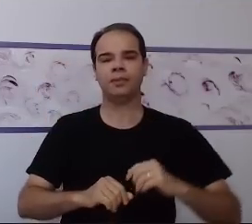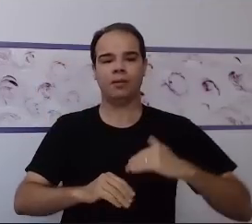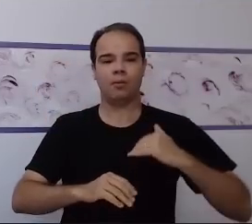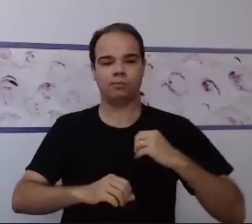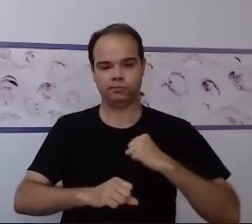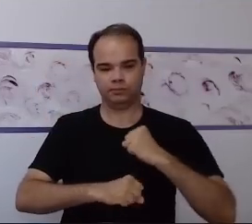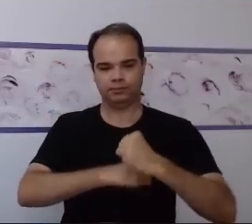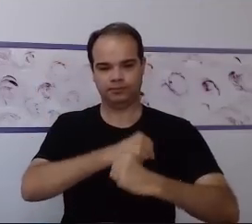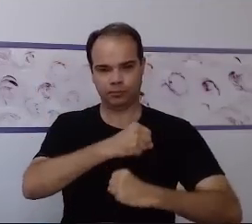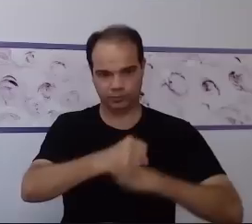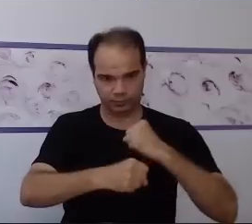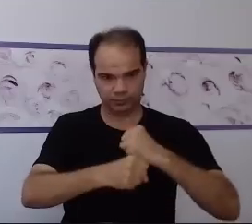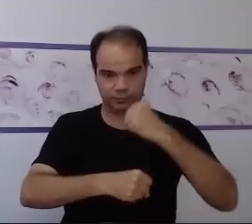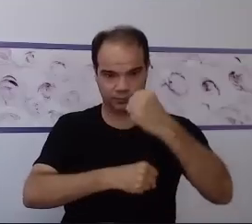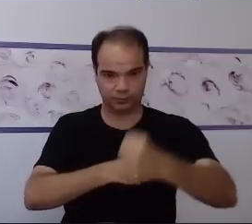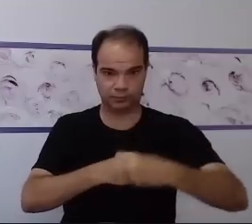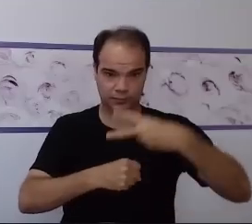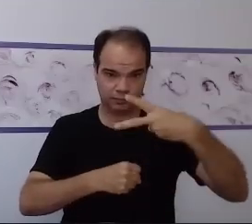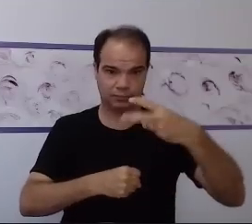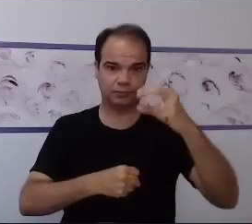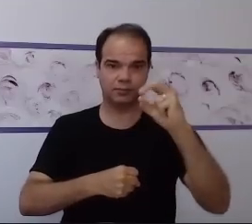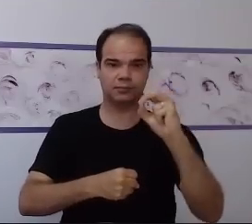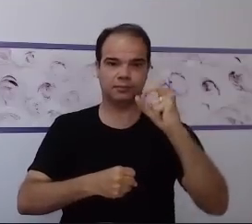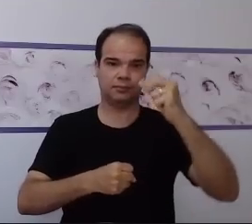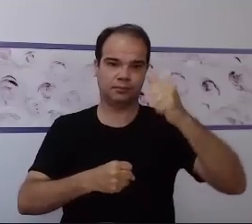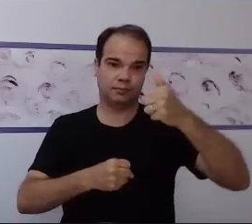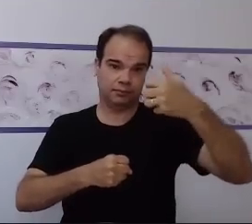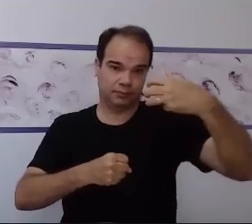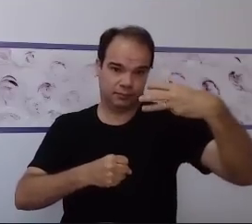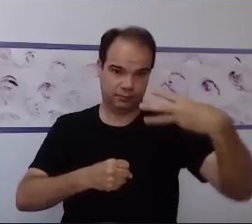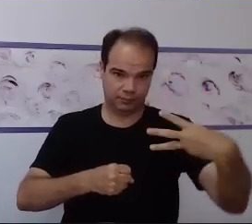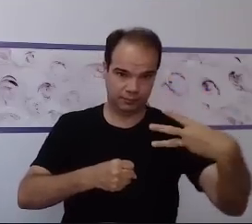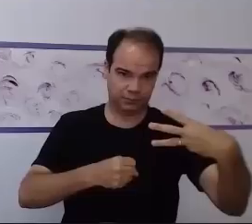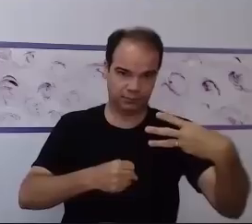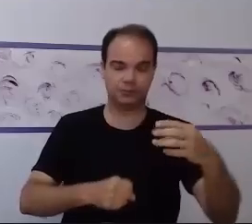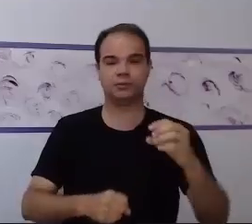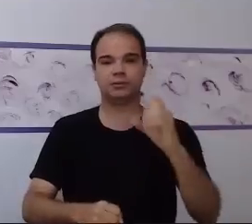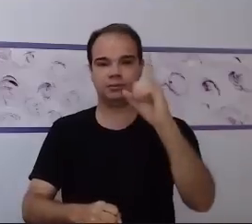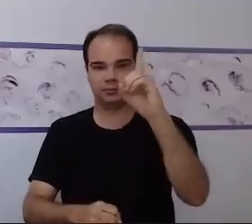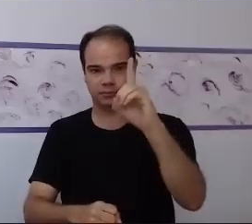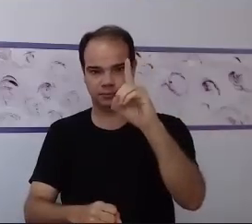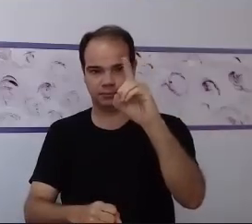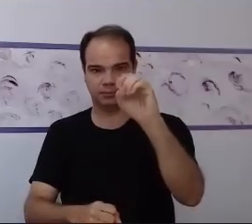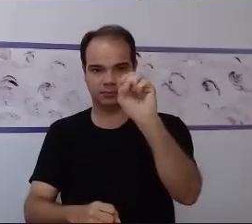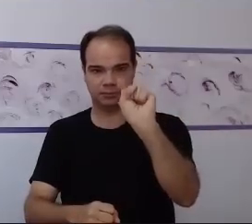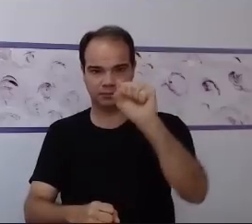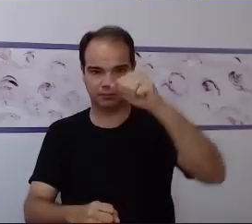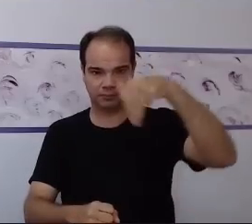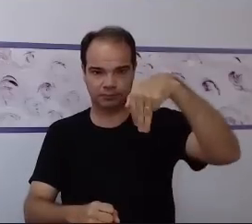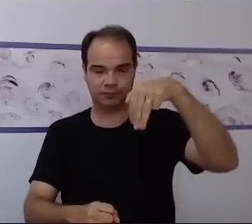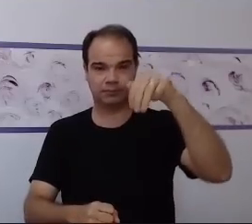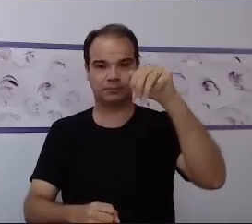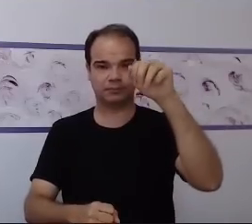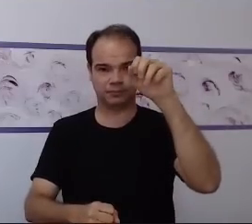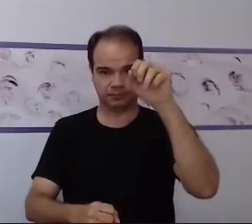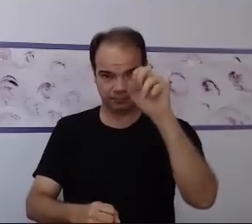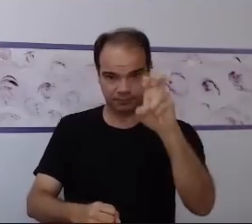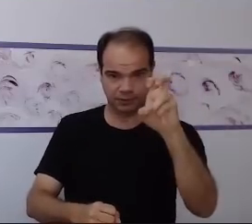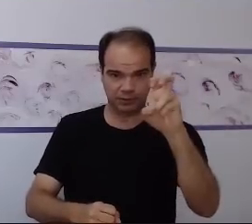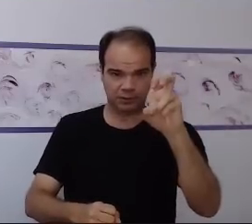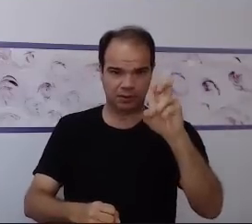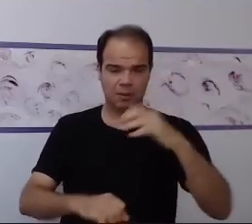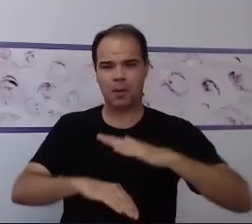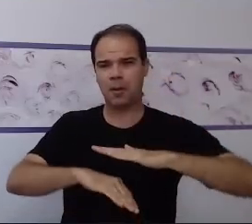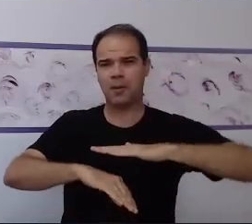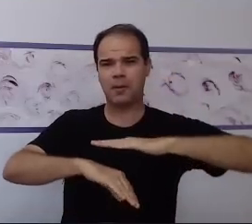2013, o DSM-5 trouxe para nós o transtorno do espectro autista, que engloba várias situações